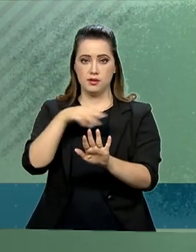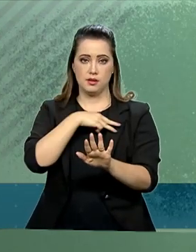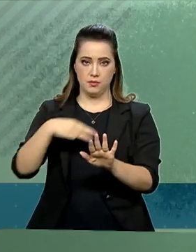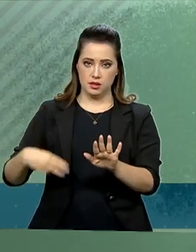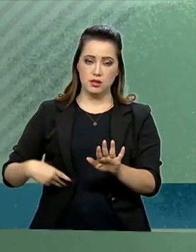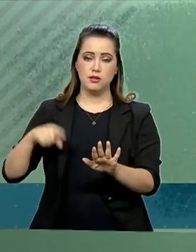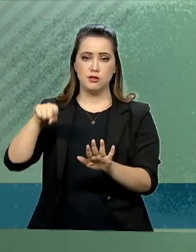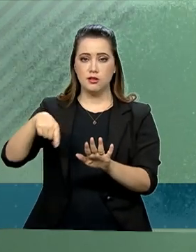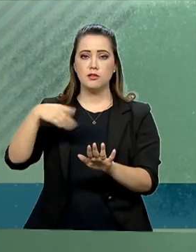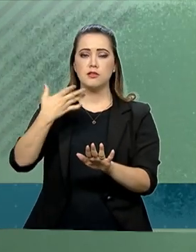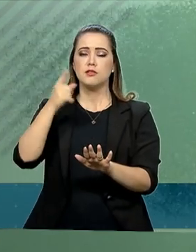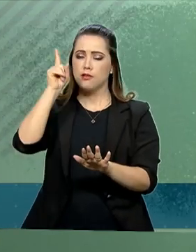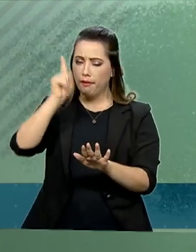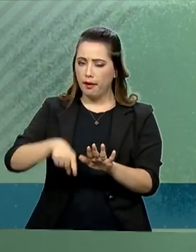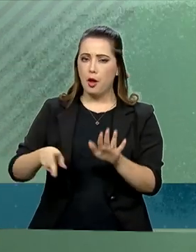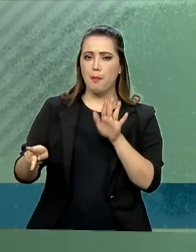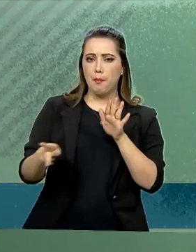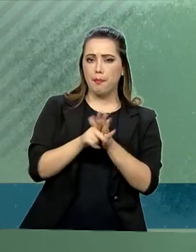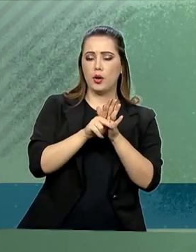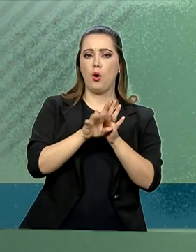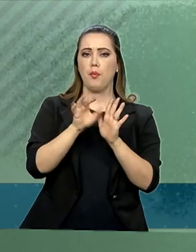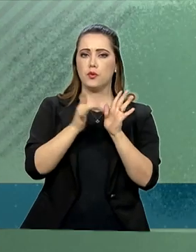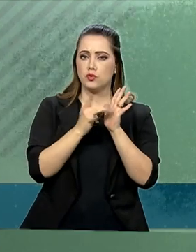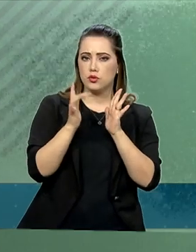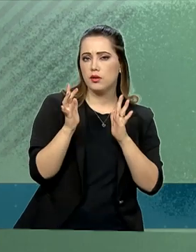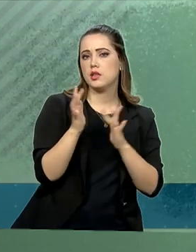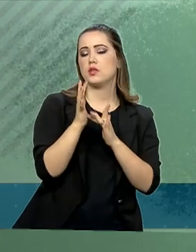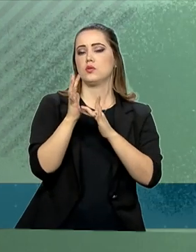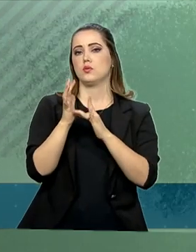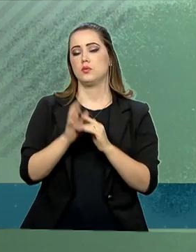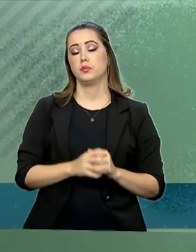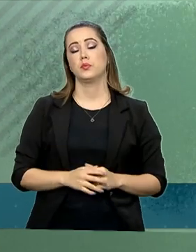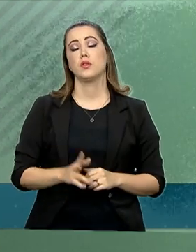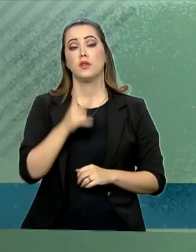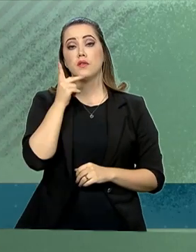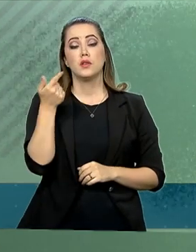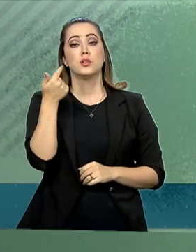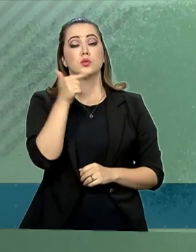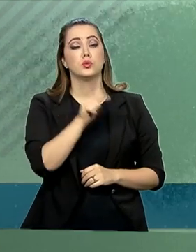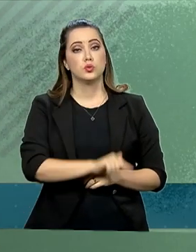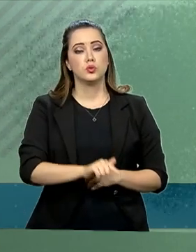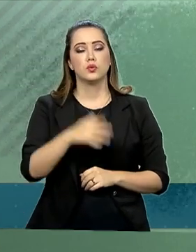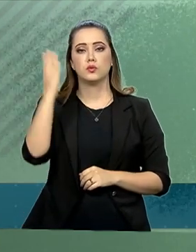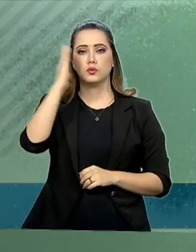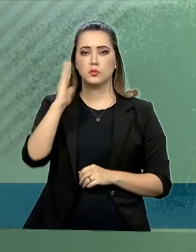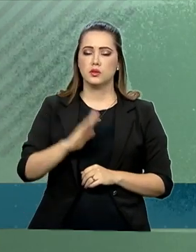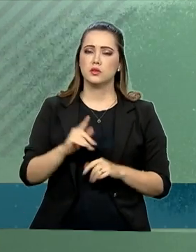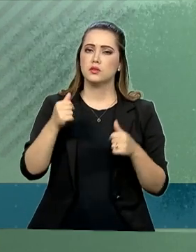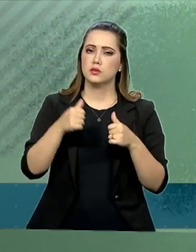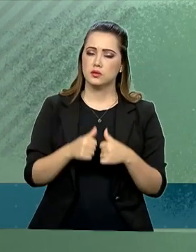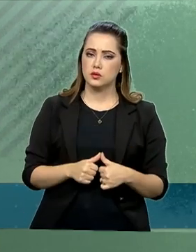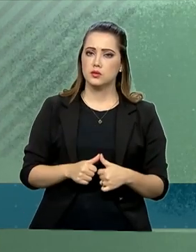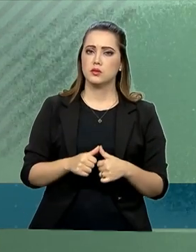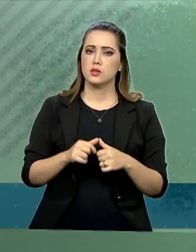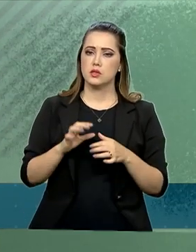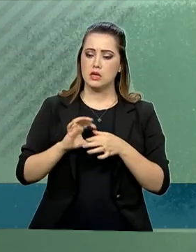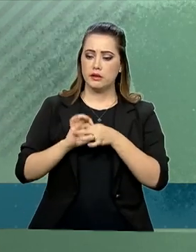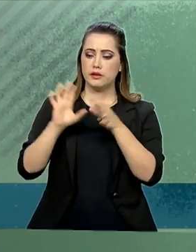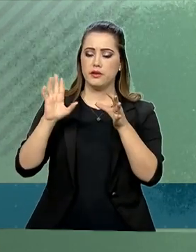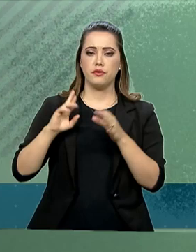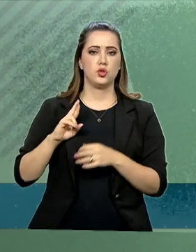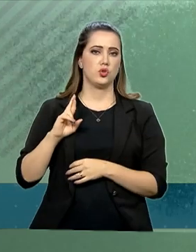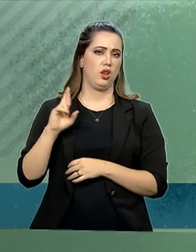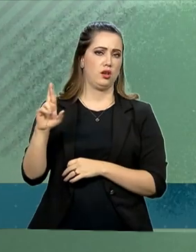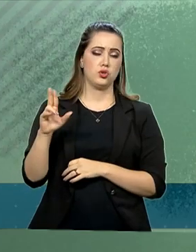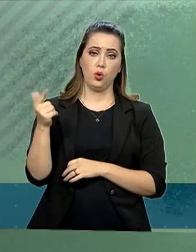Ainda, reforçando a sua crença na importância do Brasil ser um Estado laico, O